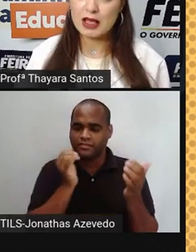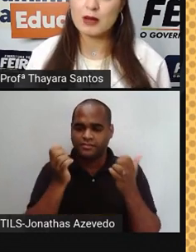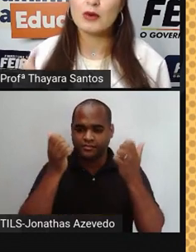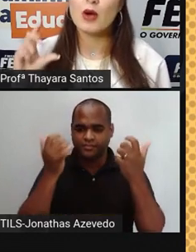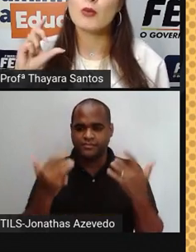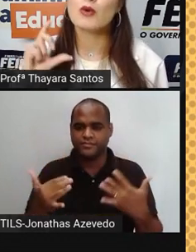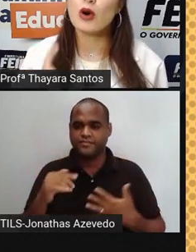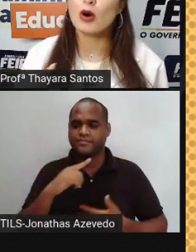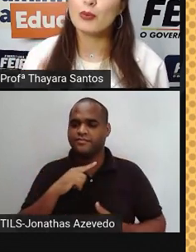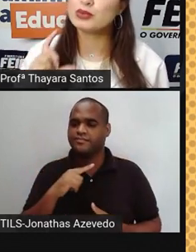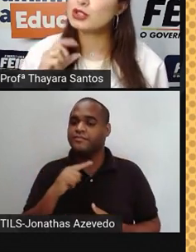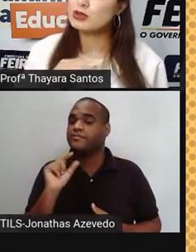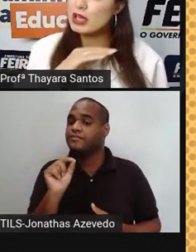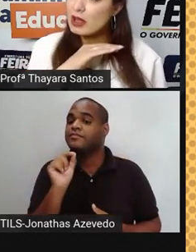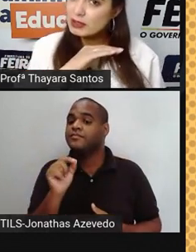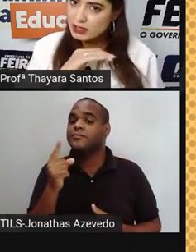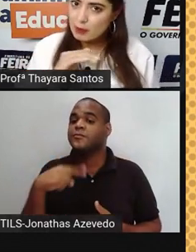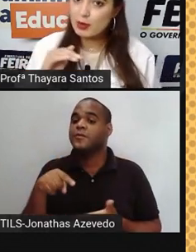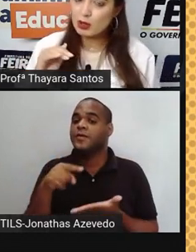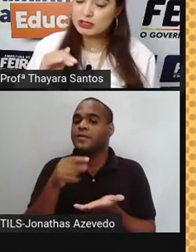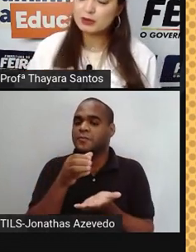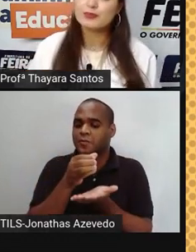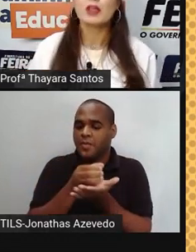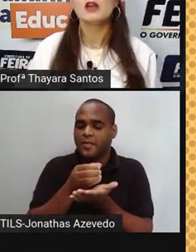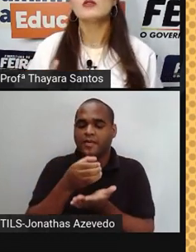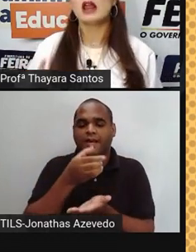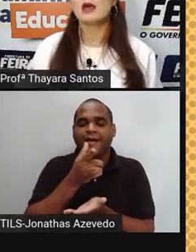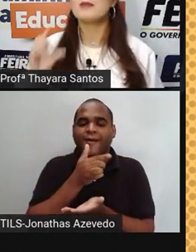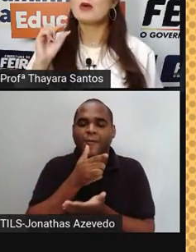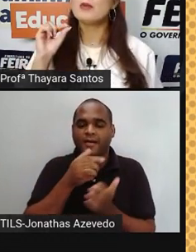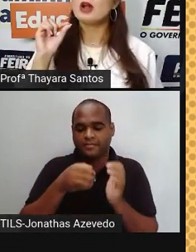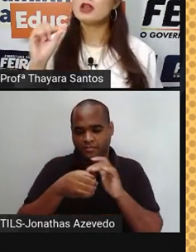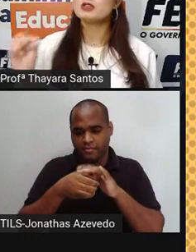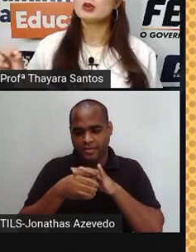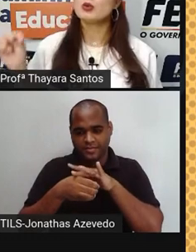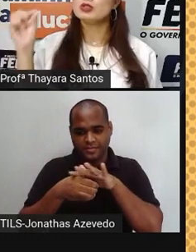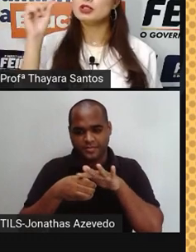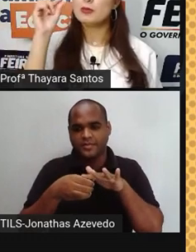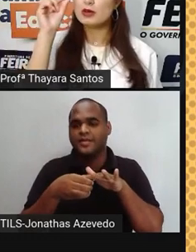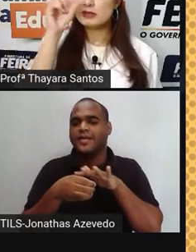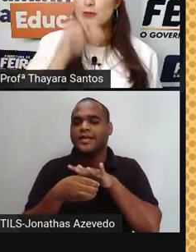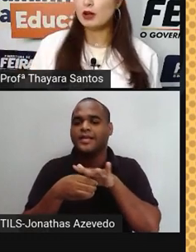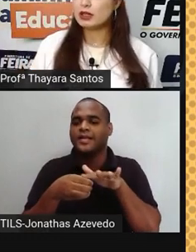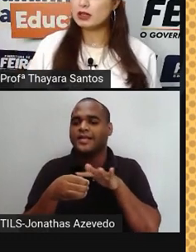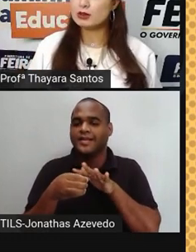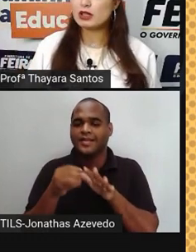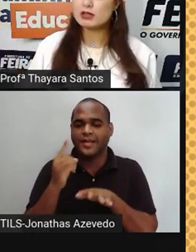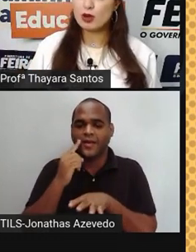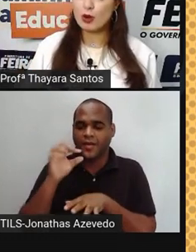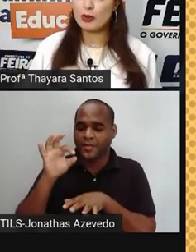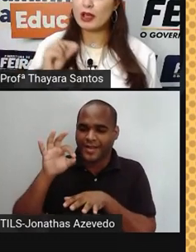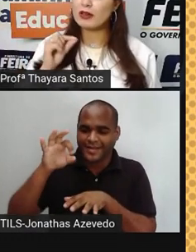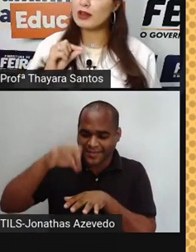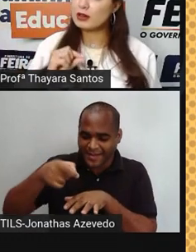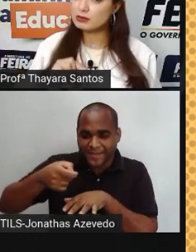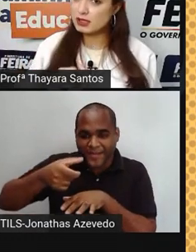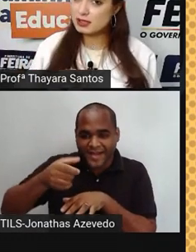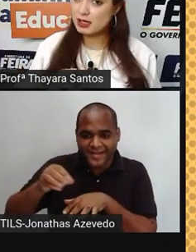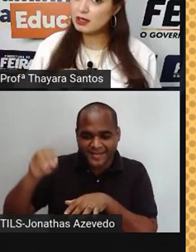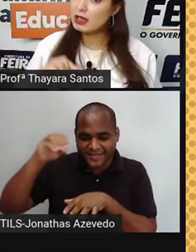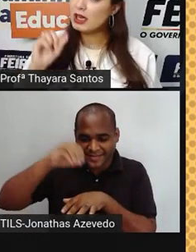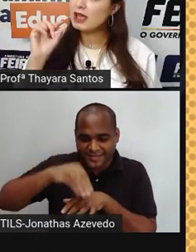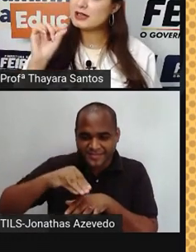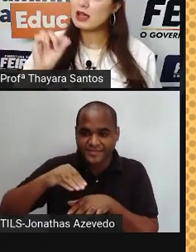pega um copo cheio de água até a borda, vai lá e pega uma bolinha de gude depois e bota dentro desse copo, o que é que vai